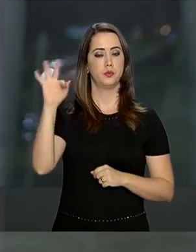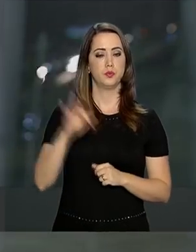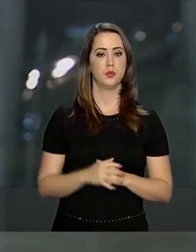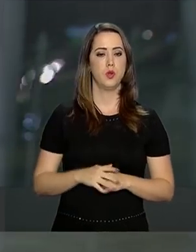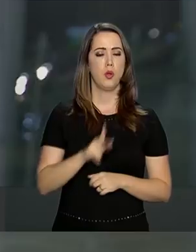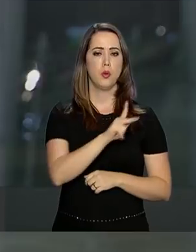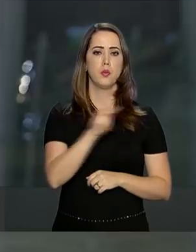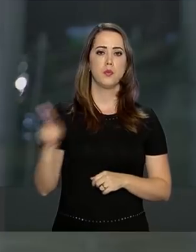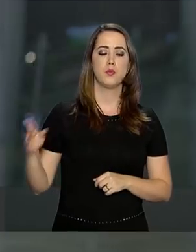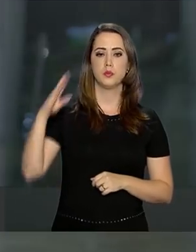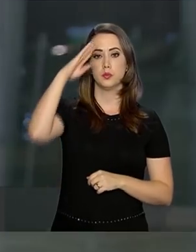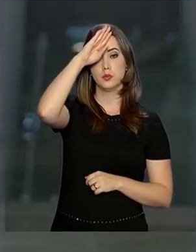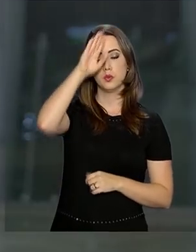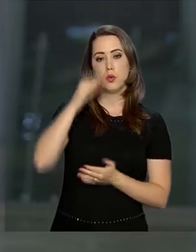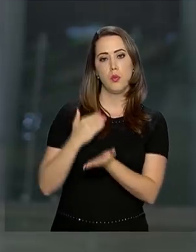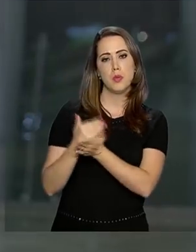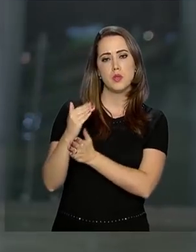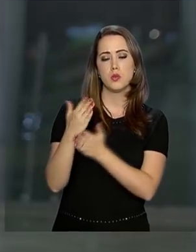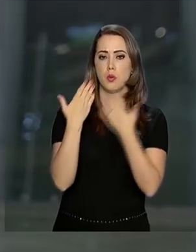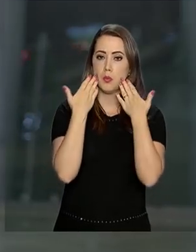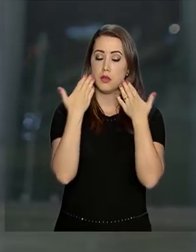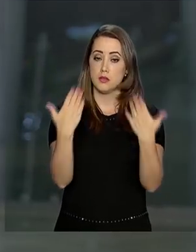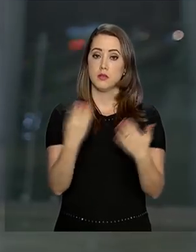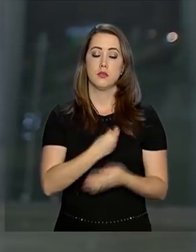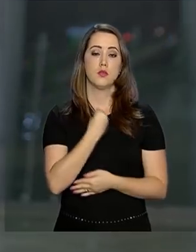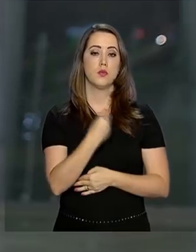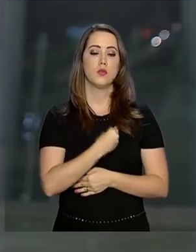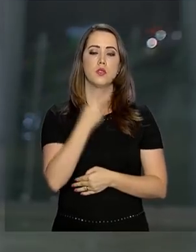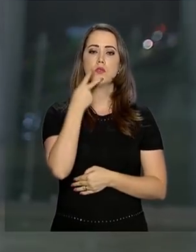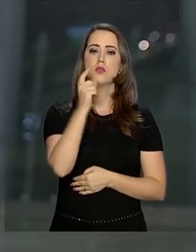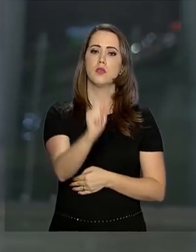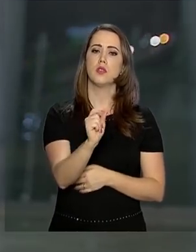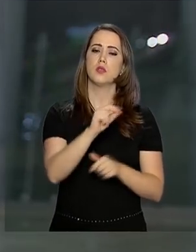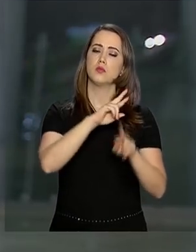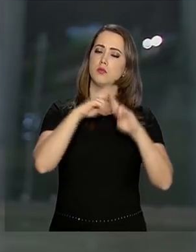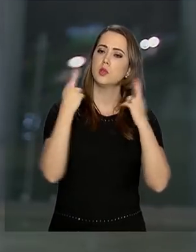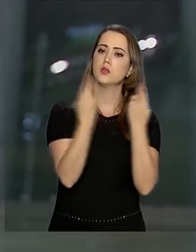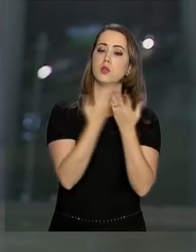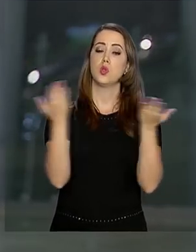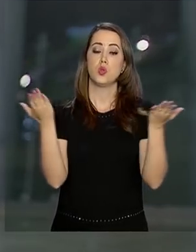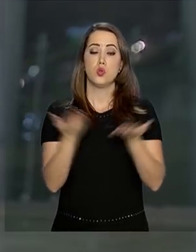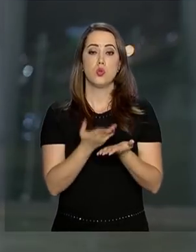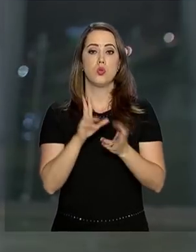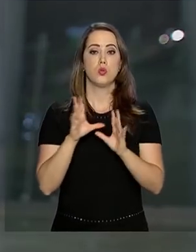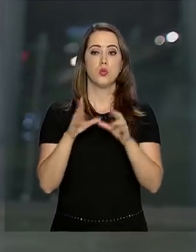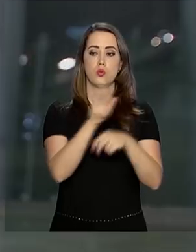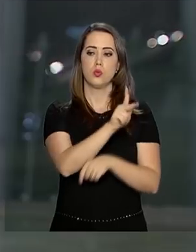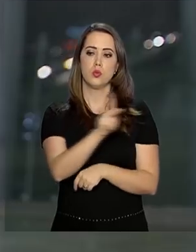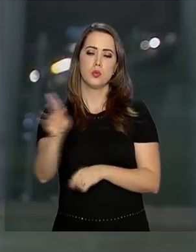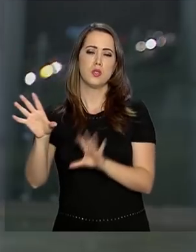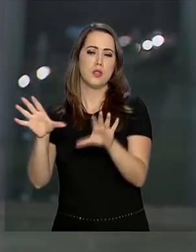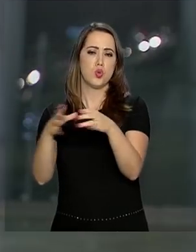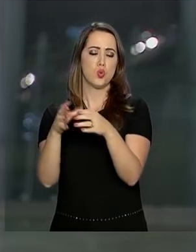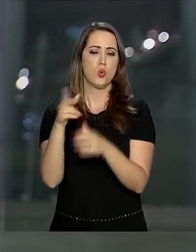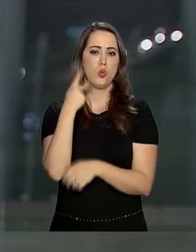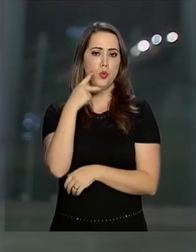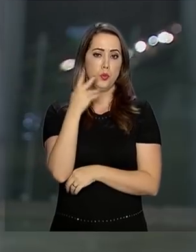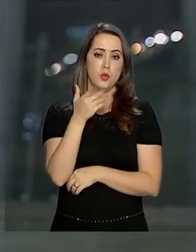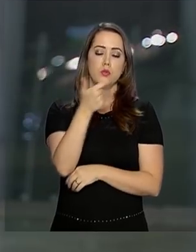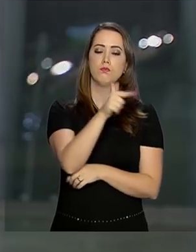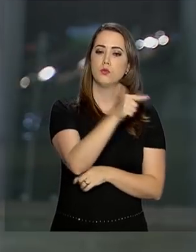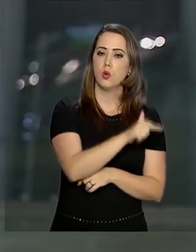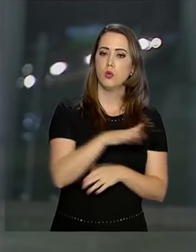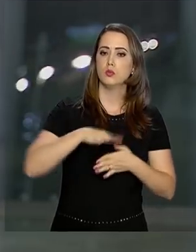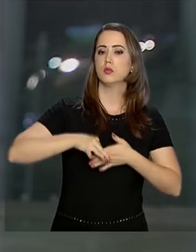O presidente Jair Bolsonaro começou a transmissão ao vivo falando sobre as reuniões de hoje com os presidentes de partidos e